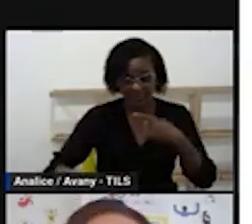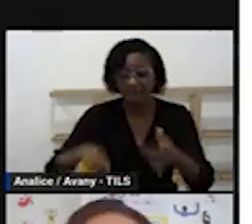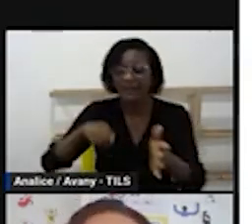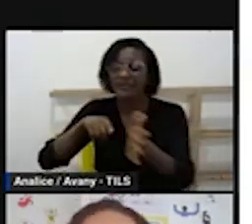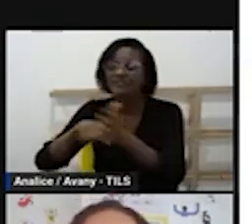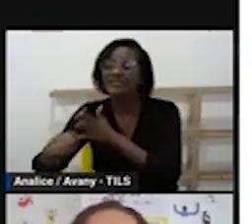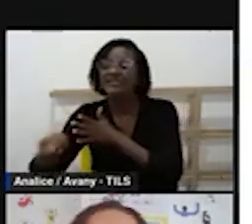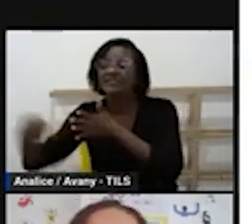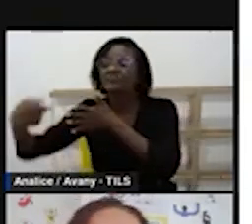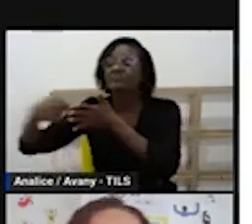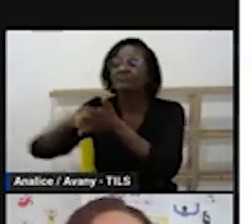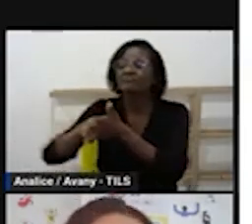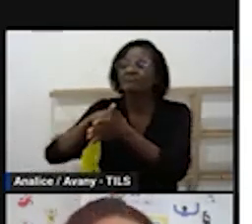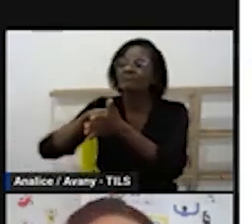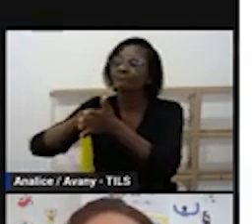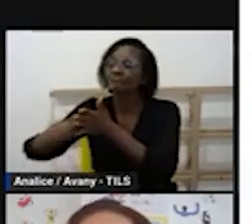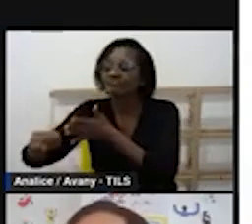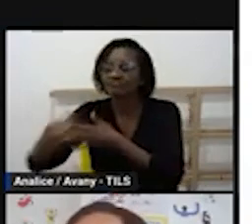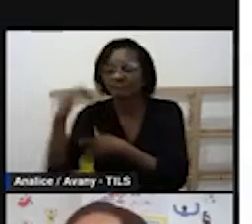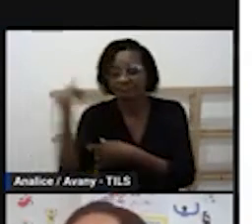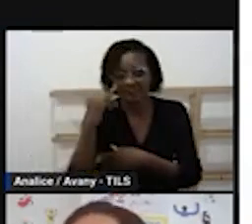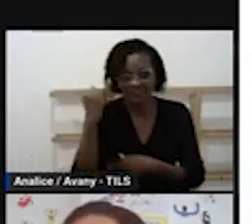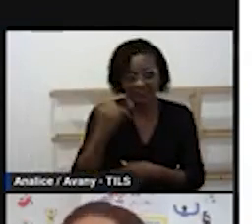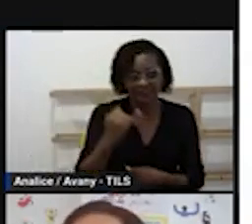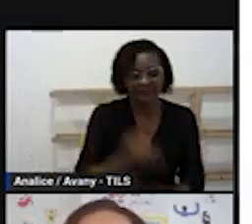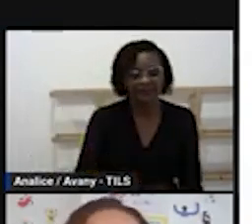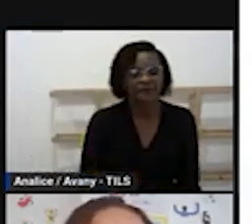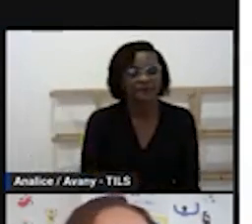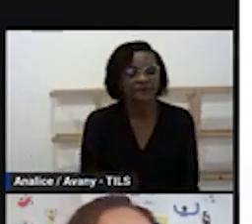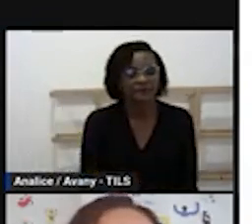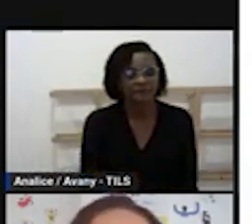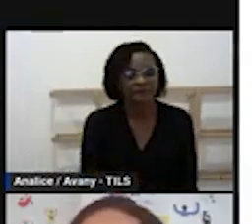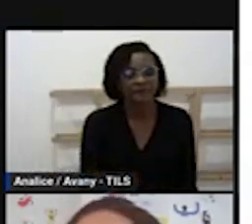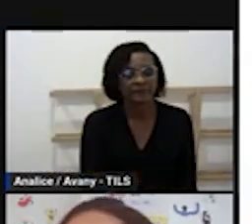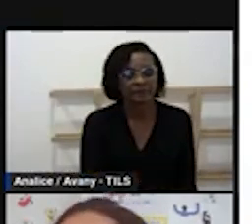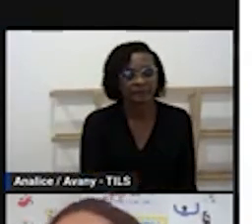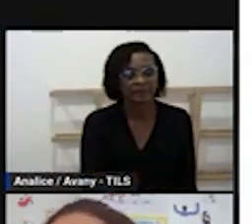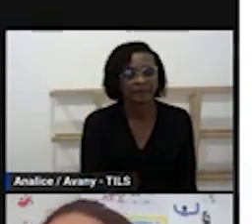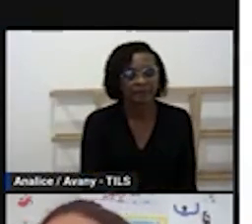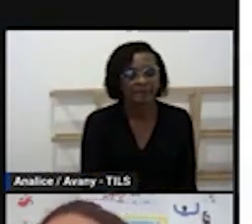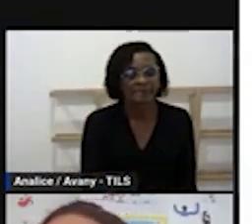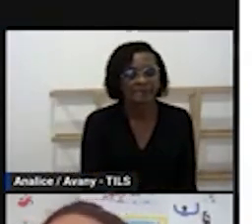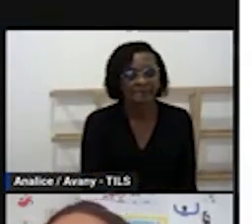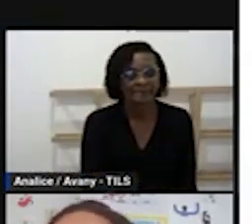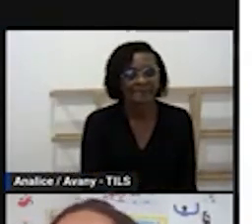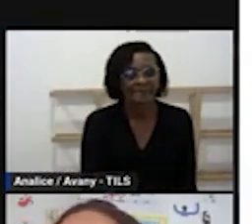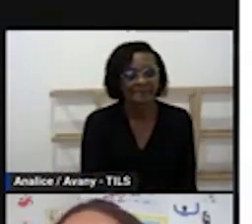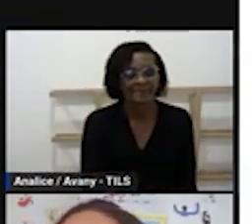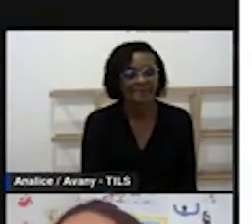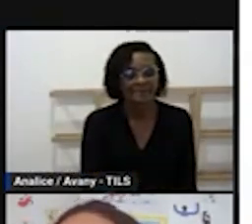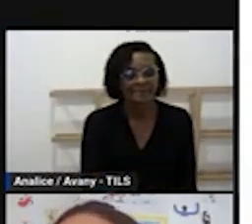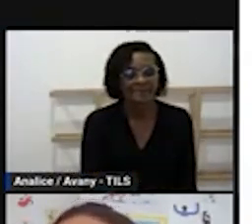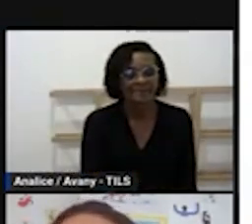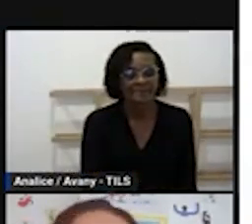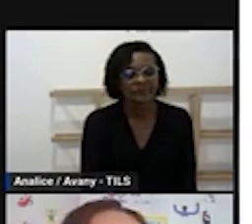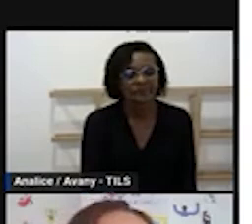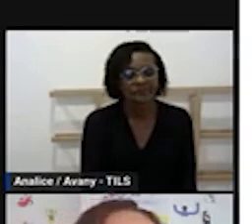crianças que alencaram as crianças que levantaram então é importante que esses projetos surjam também tá bom Carla